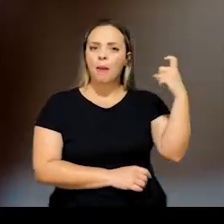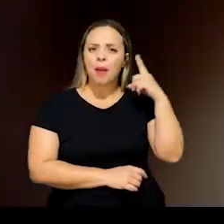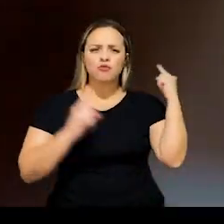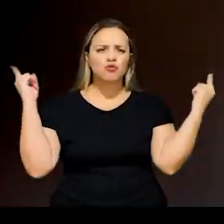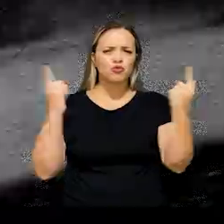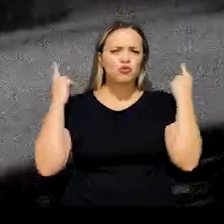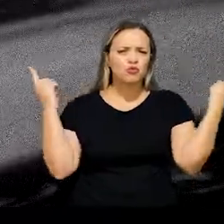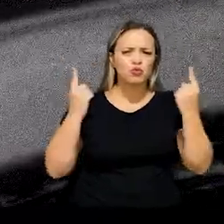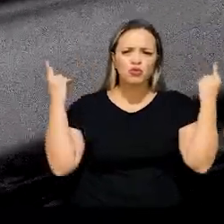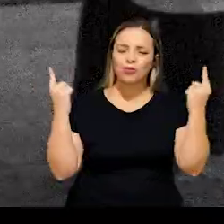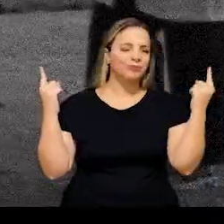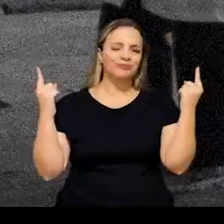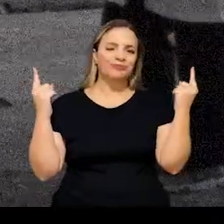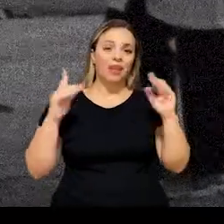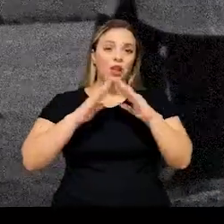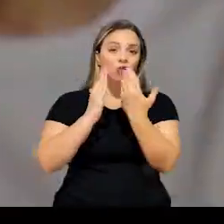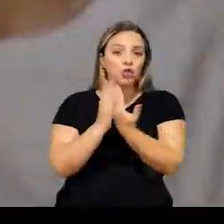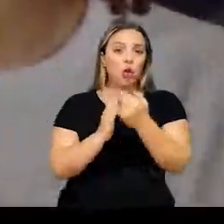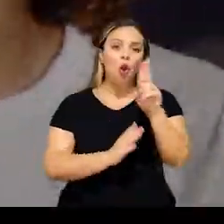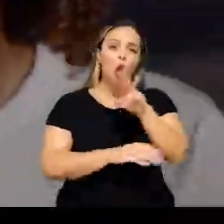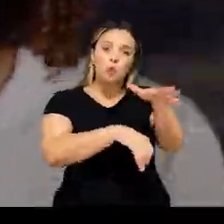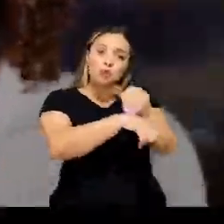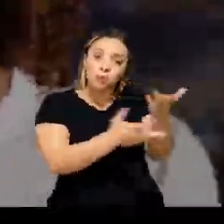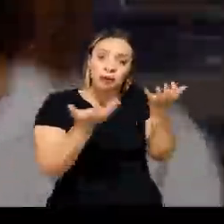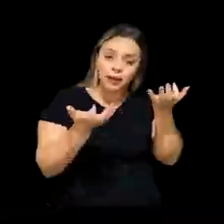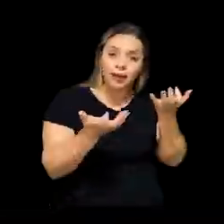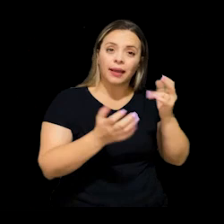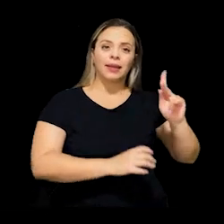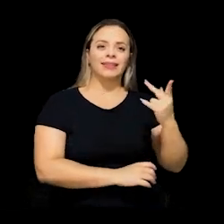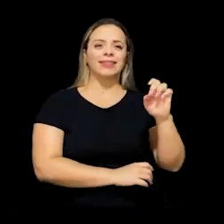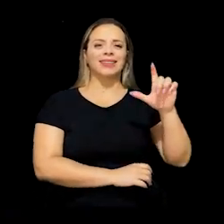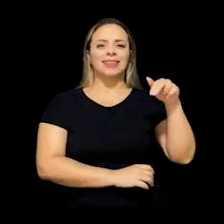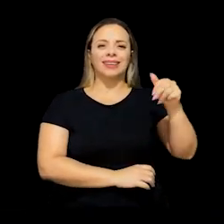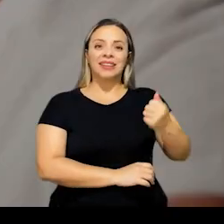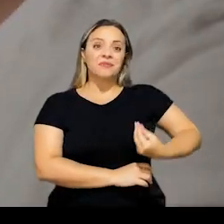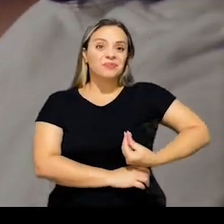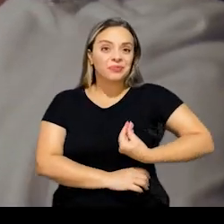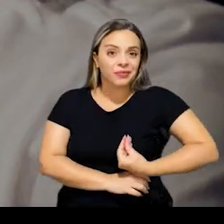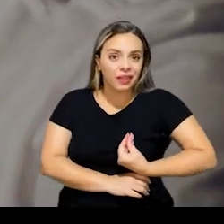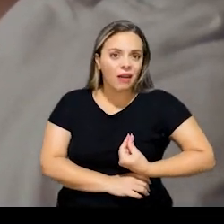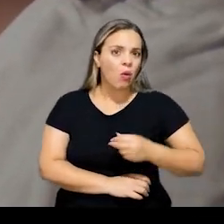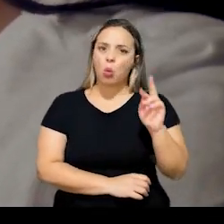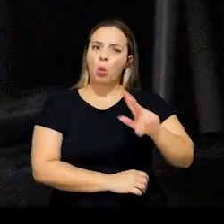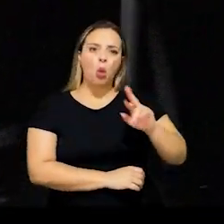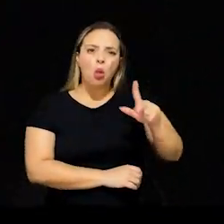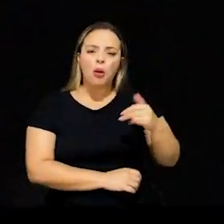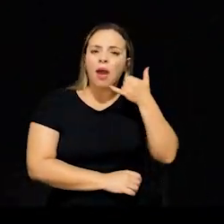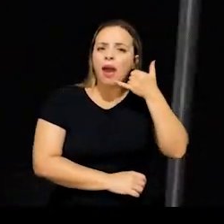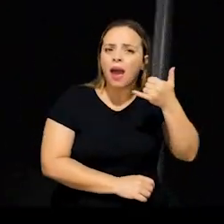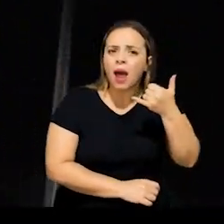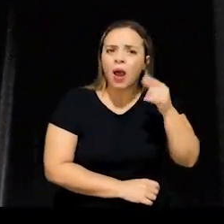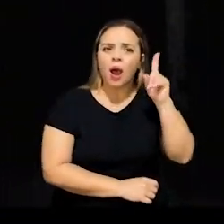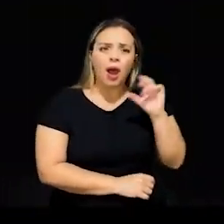E não esse. A chamada da escola que a gente quer escutar é essa. Helena. Presente. E